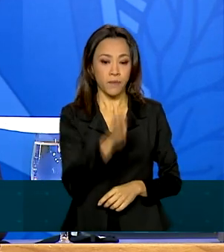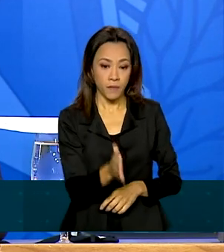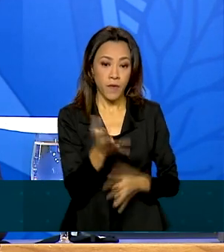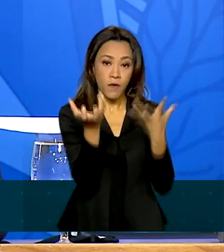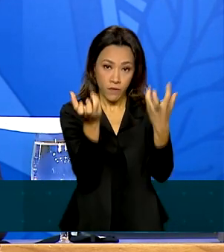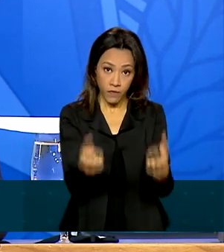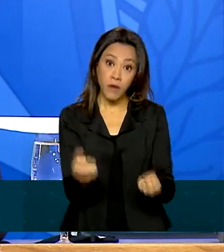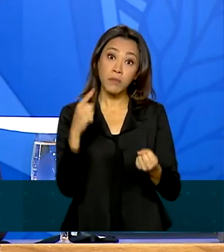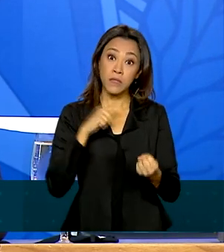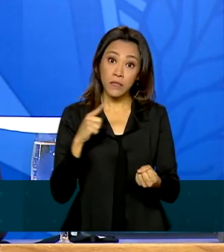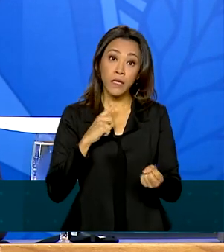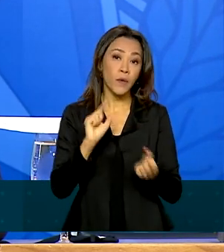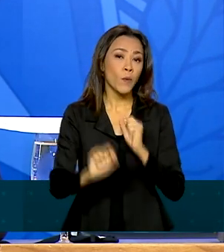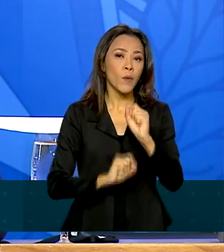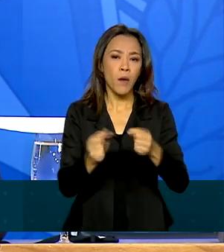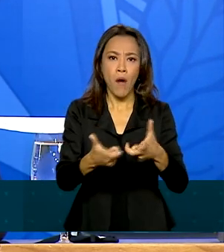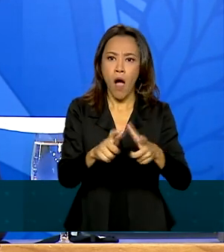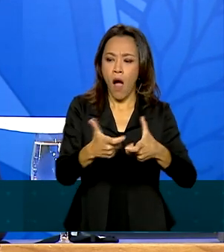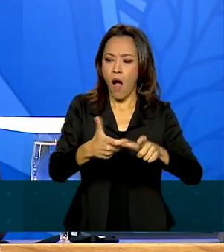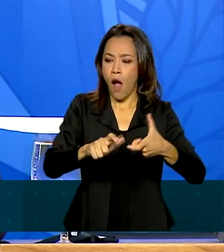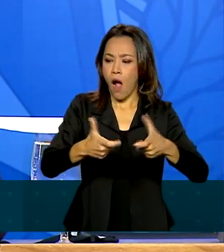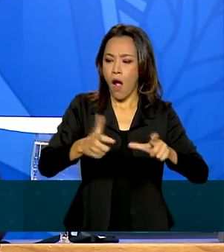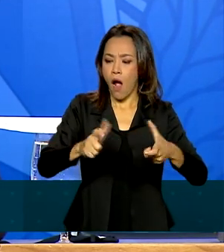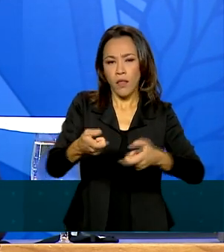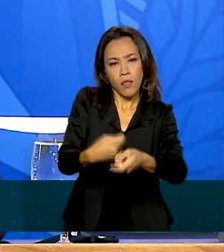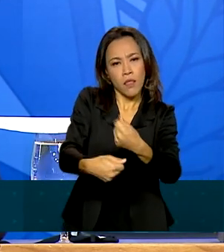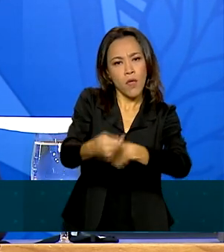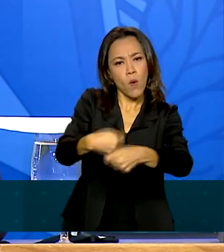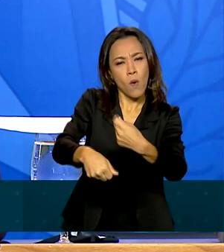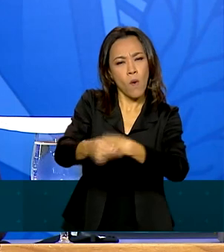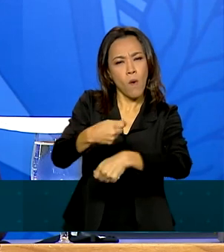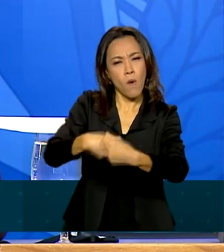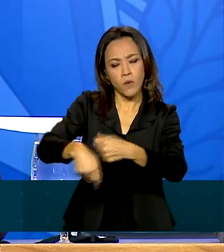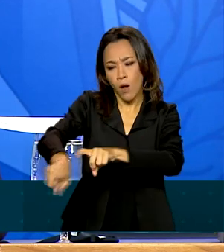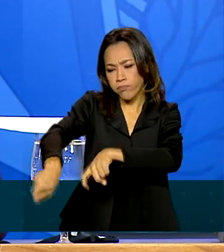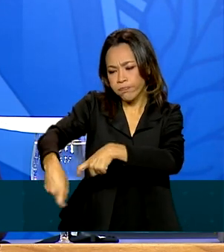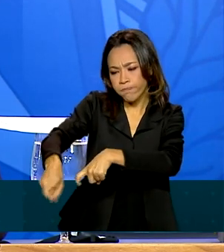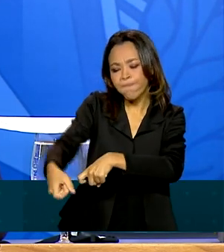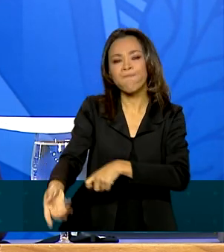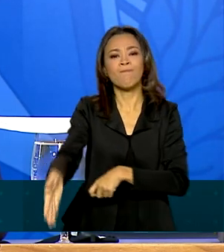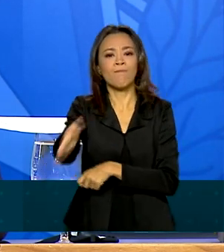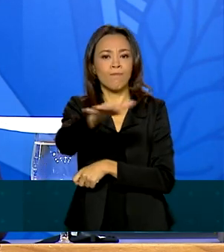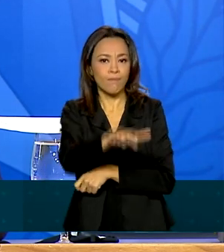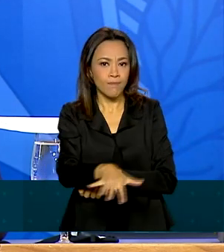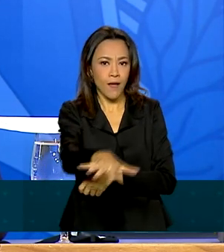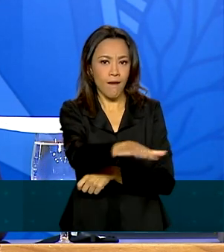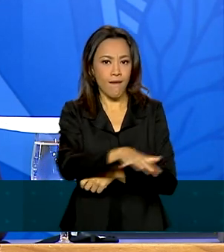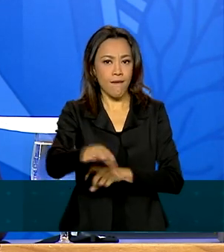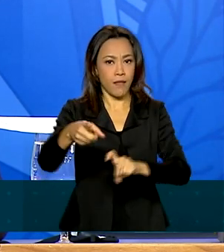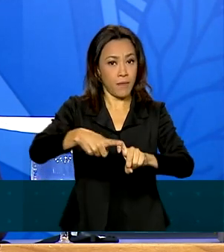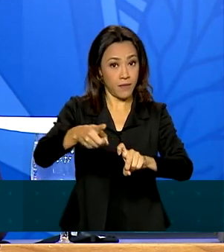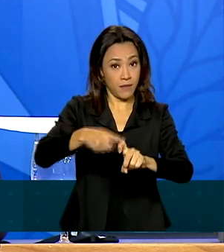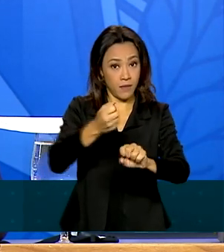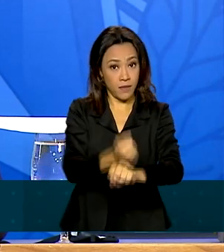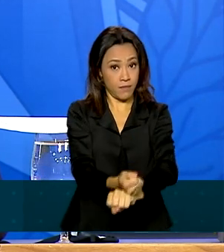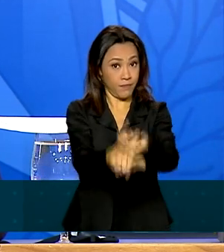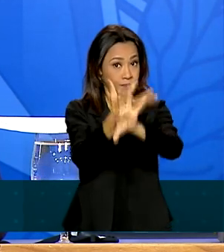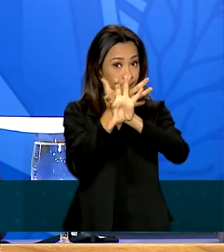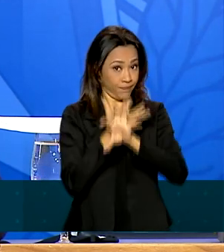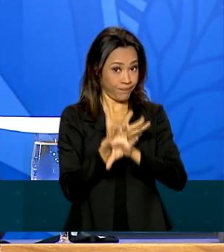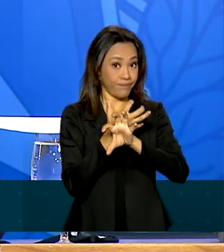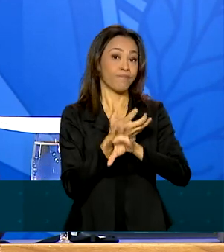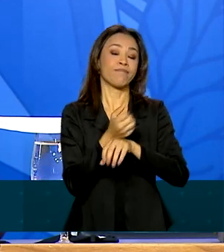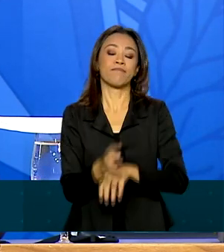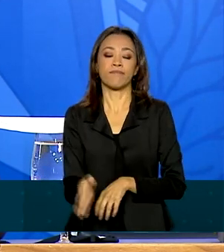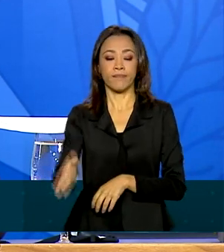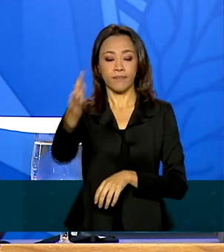no nosso agronegócio, por exemplo. Na medicina, nós teremos a telemedicina, o